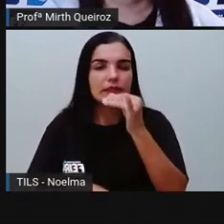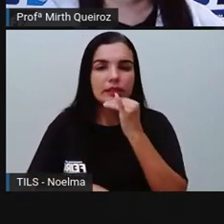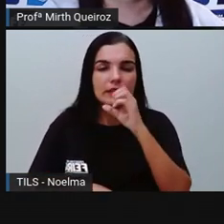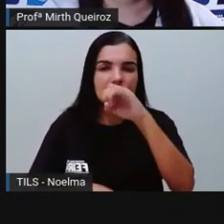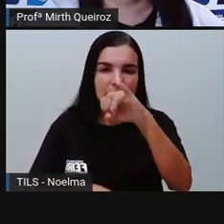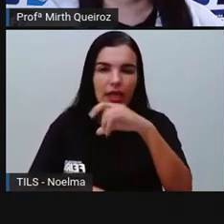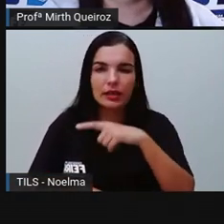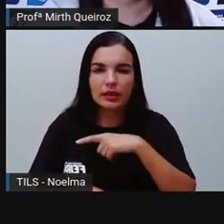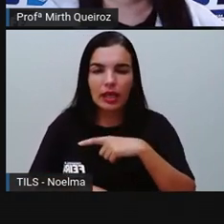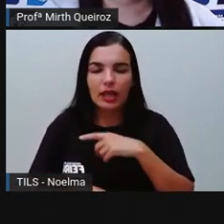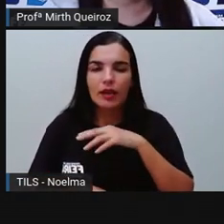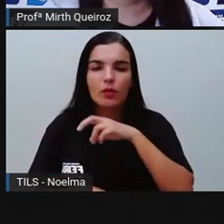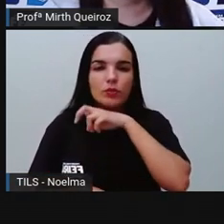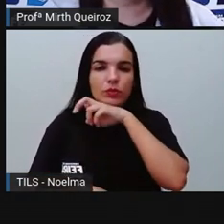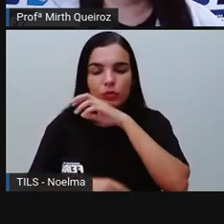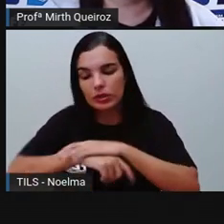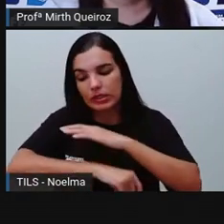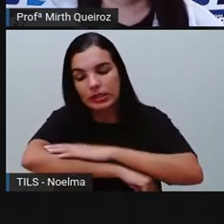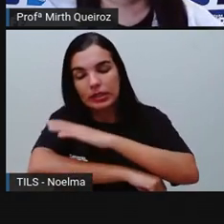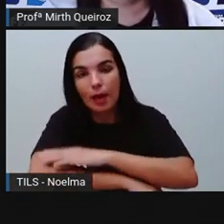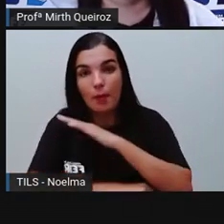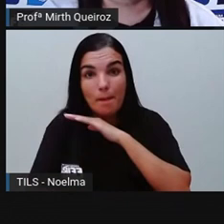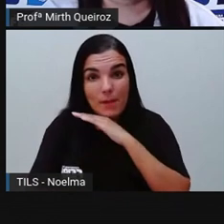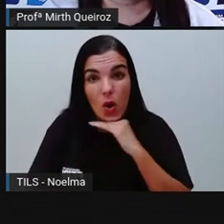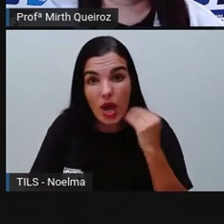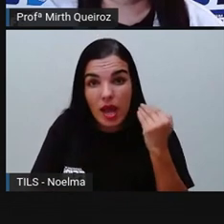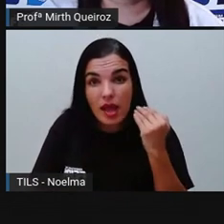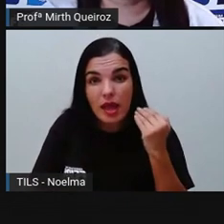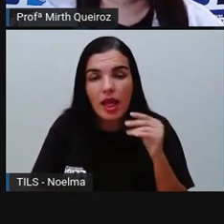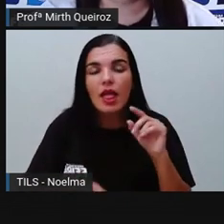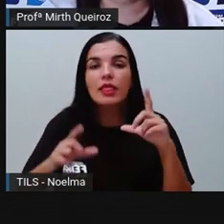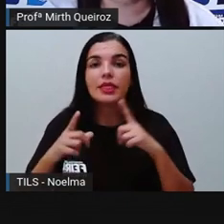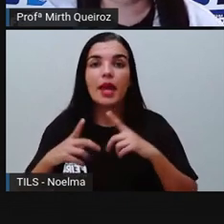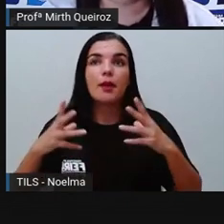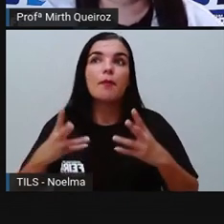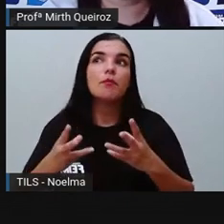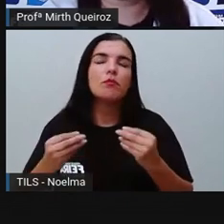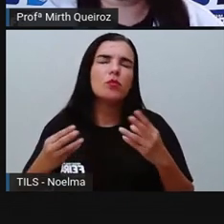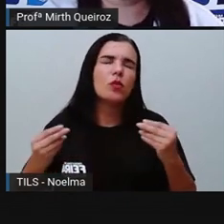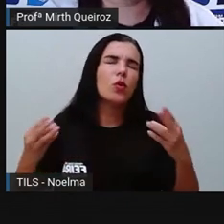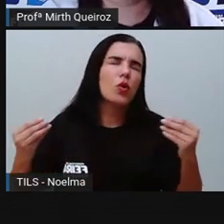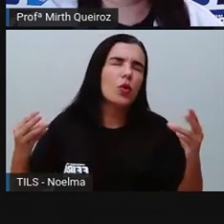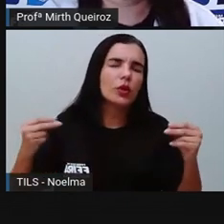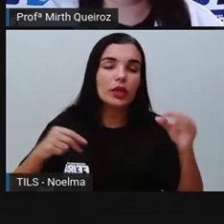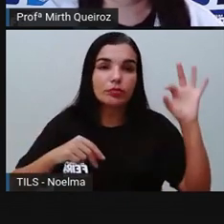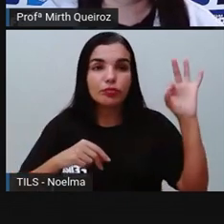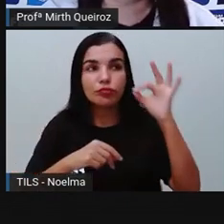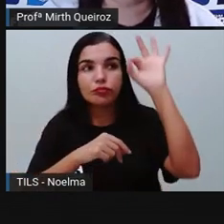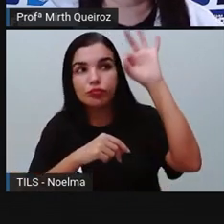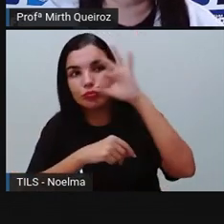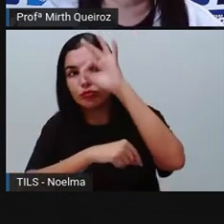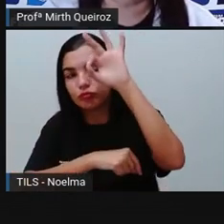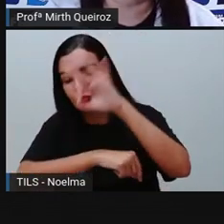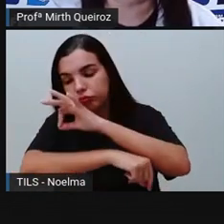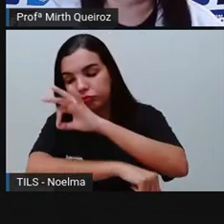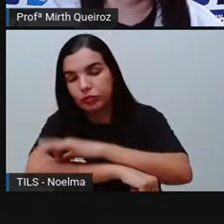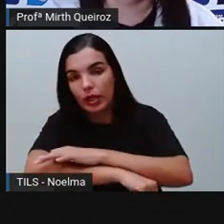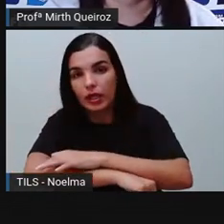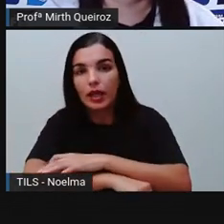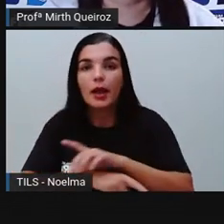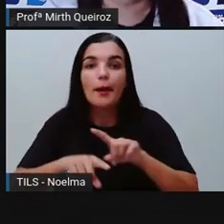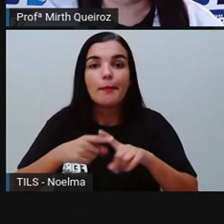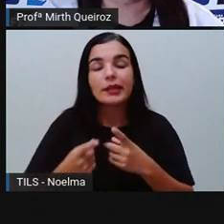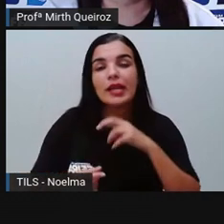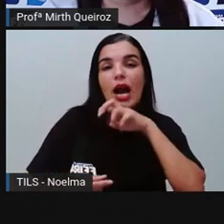ter uma superpopulação de moscas e a cobra também vai ser extinta, né? Por falta